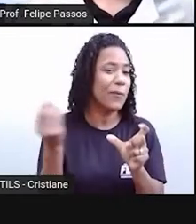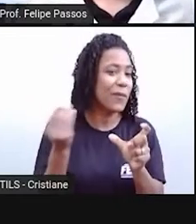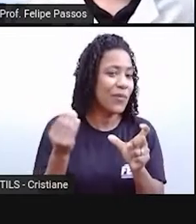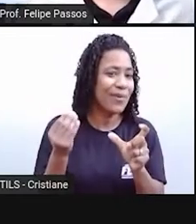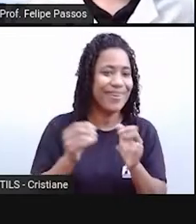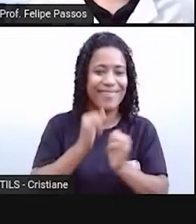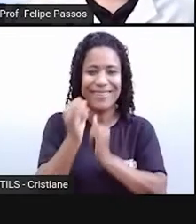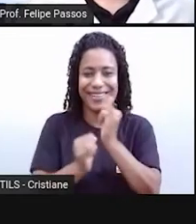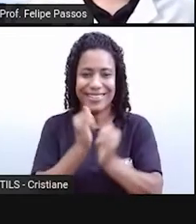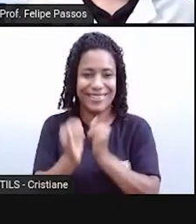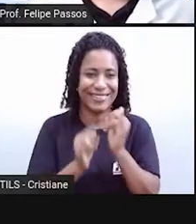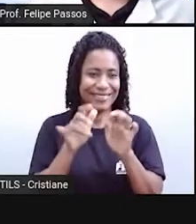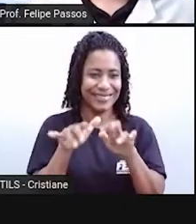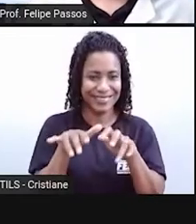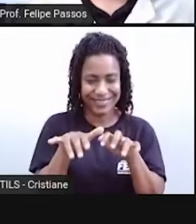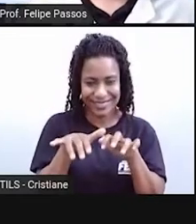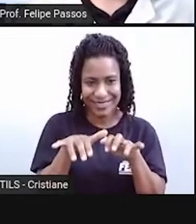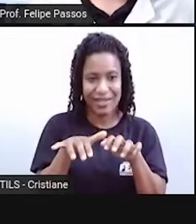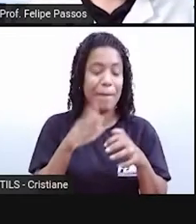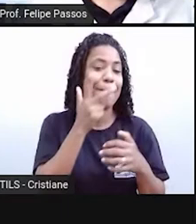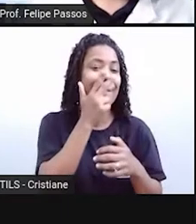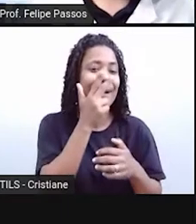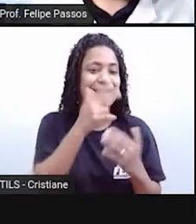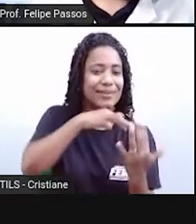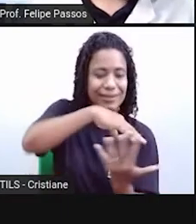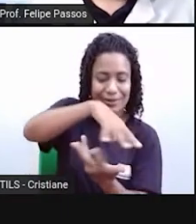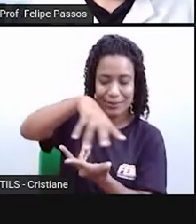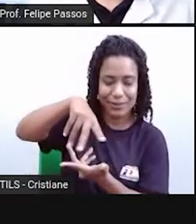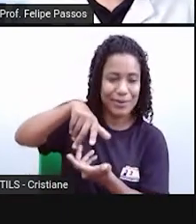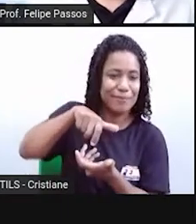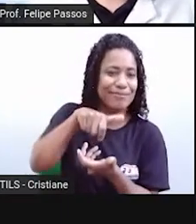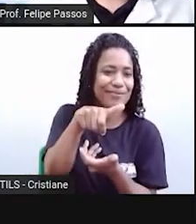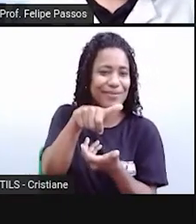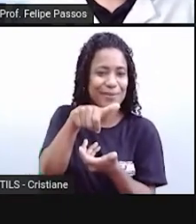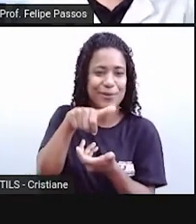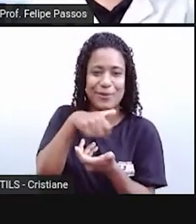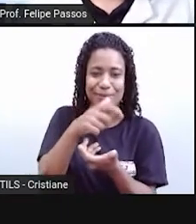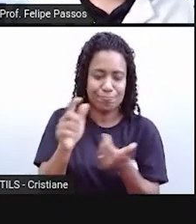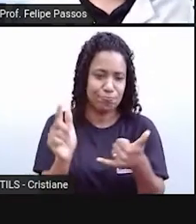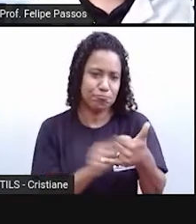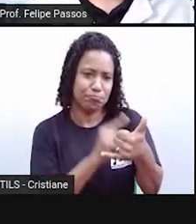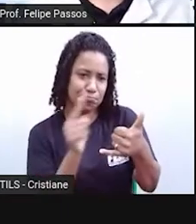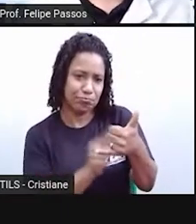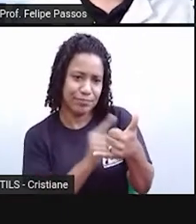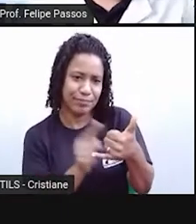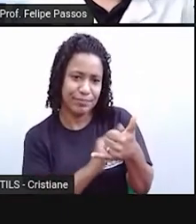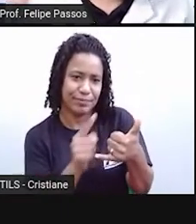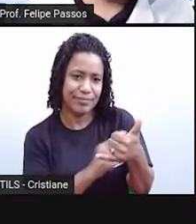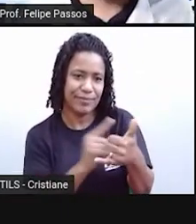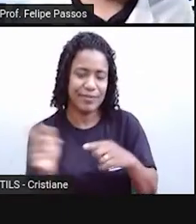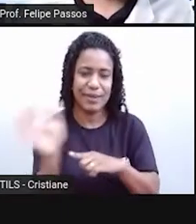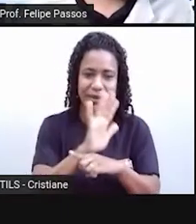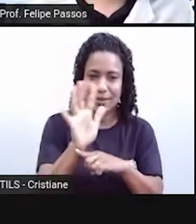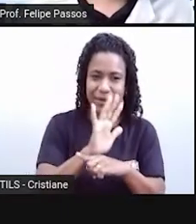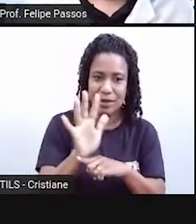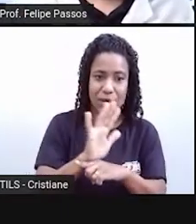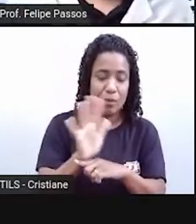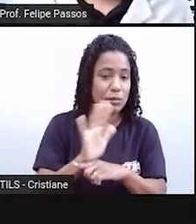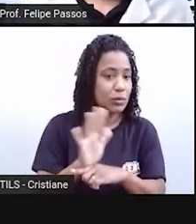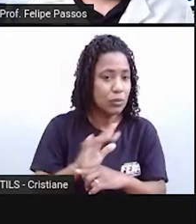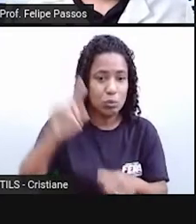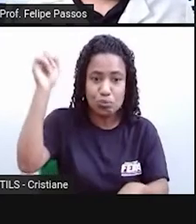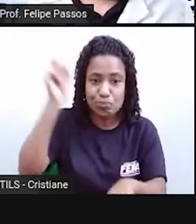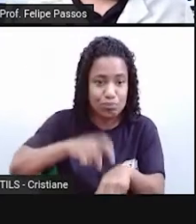internet, a gente tem o mundo na palma da mão. Você tem ali o seu celular, você pode ver vídeos que aconteceram há um minuto atrás na